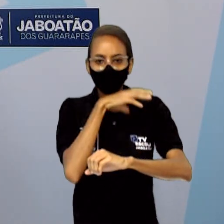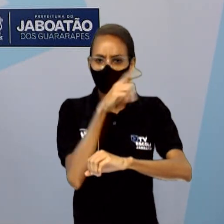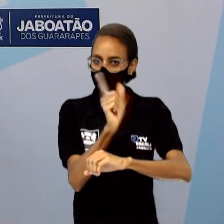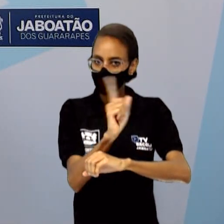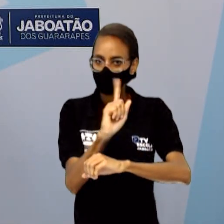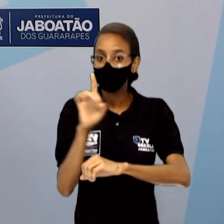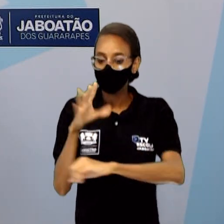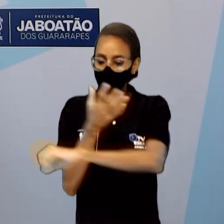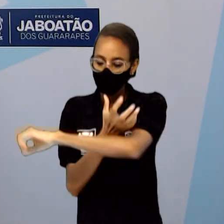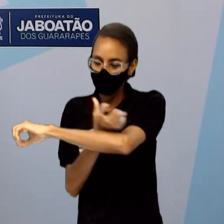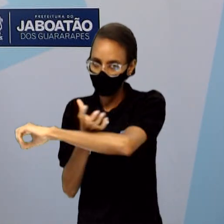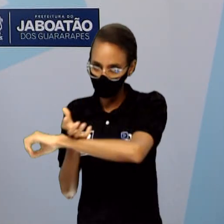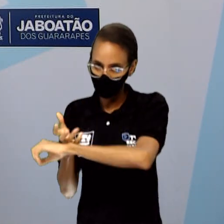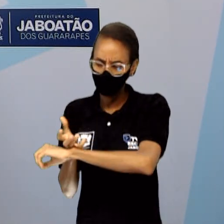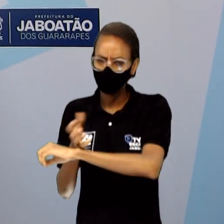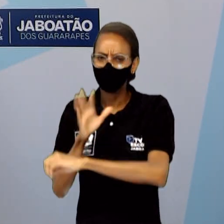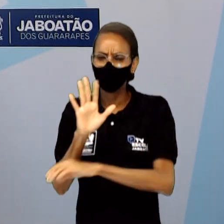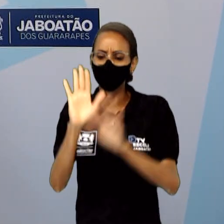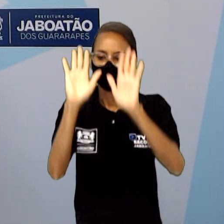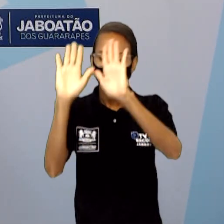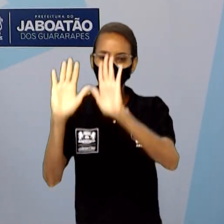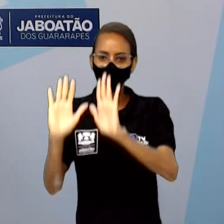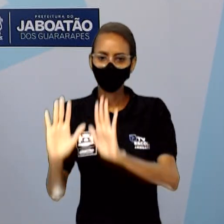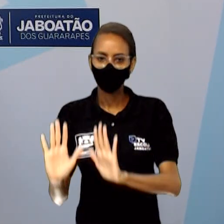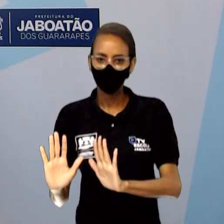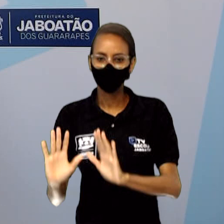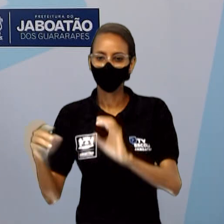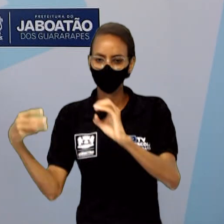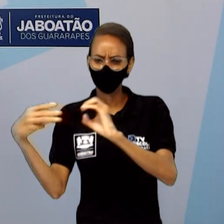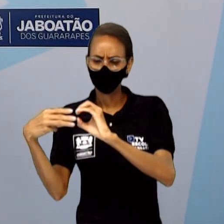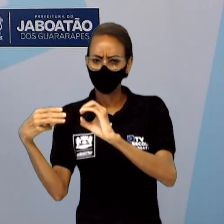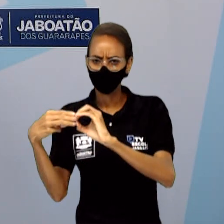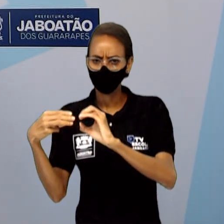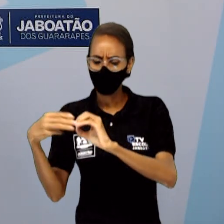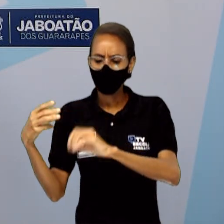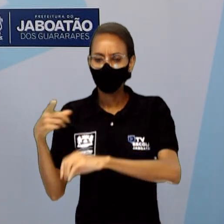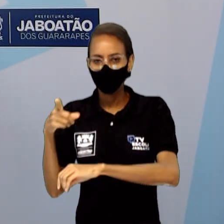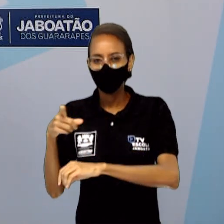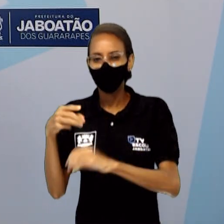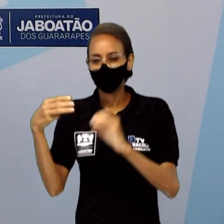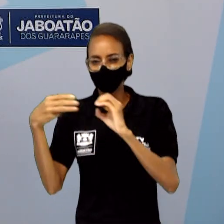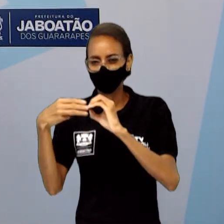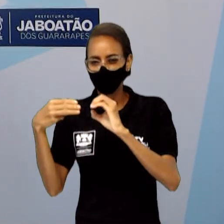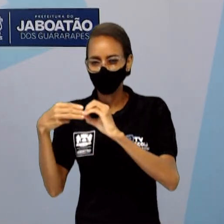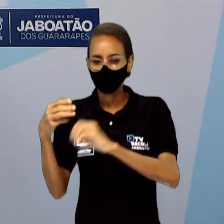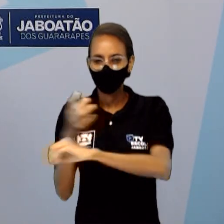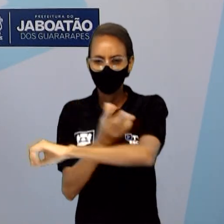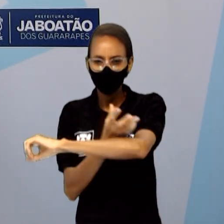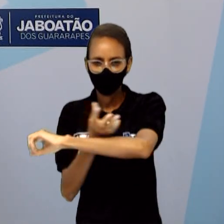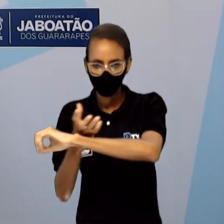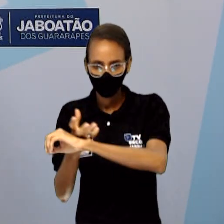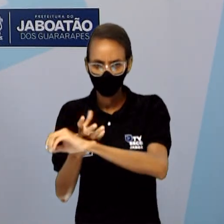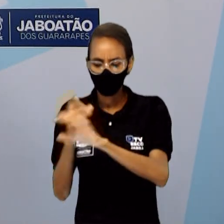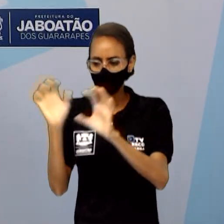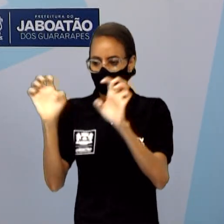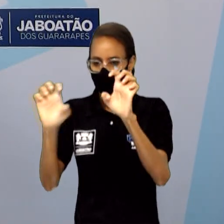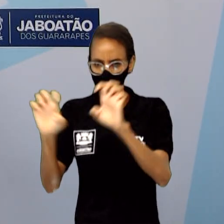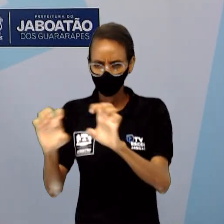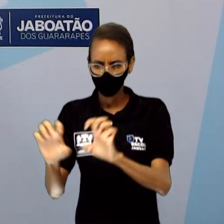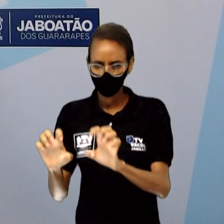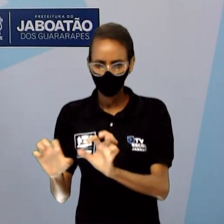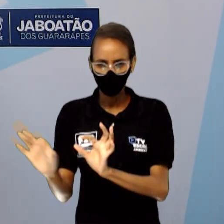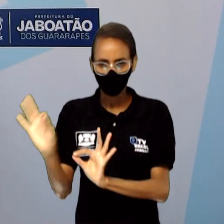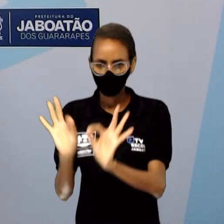Um deles é a parede celular. A parede celular dos vegetais é constituída de um conjunto de tubos bem